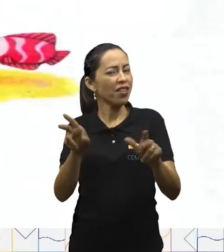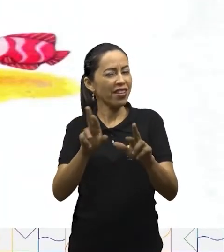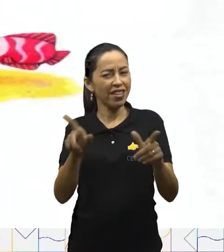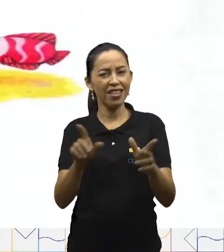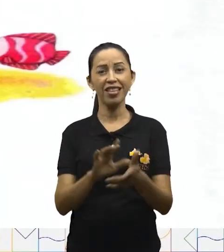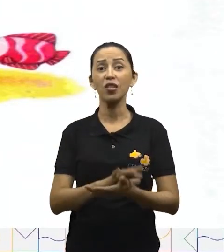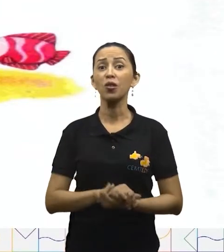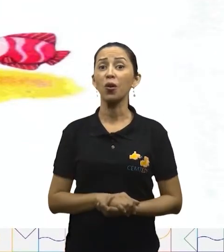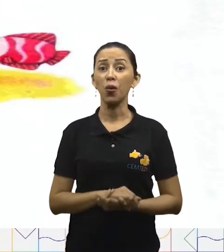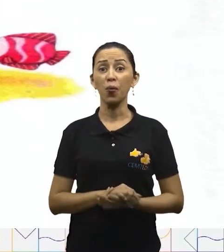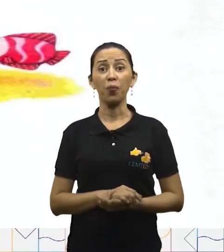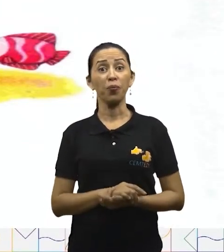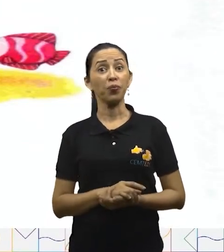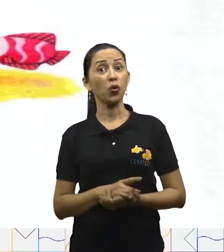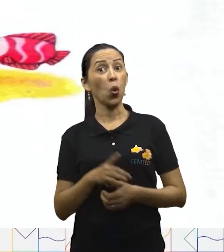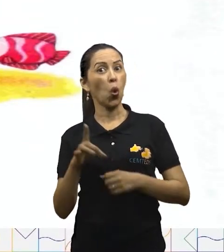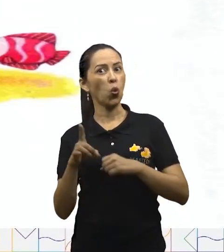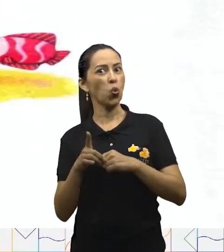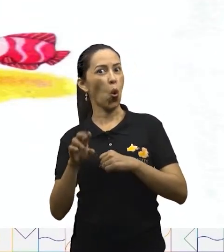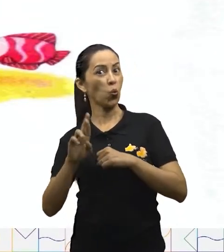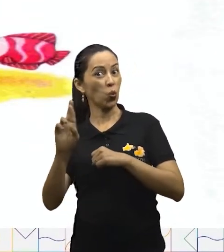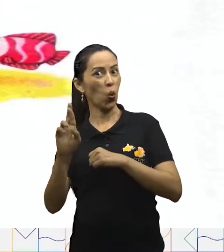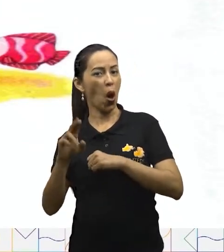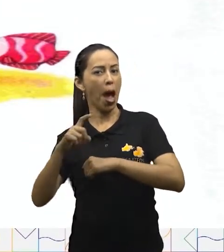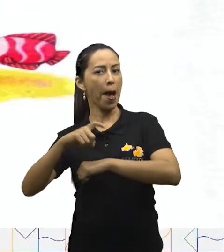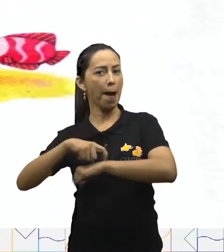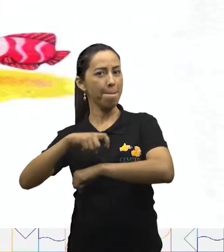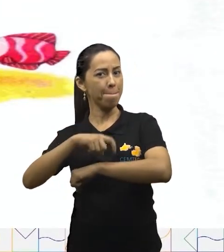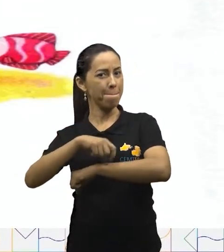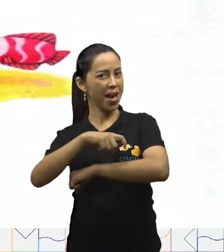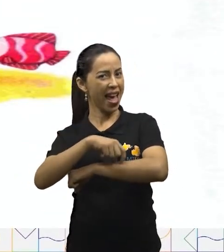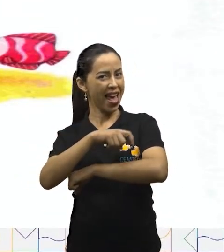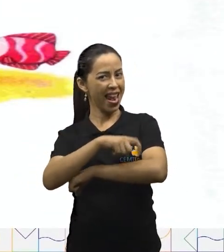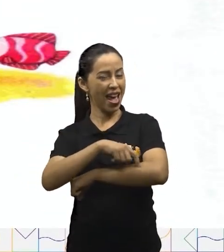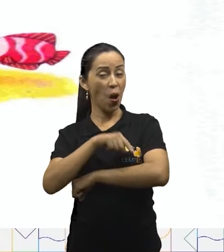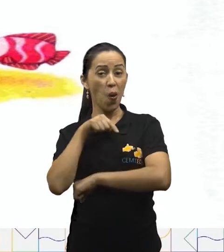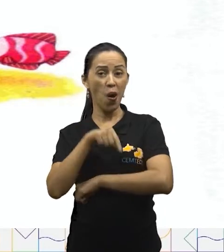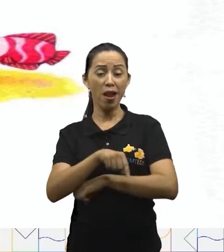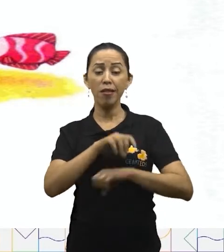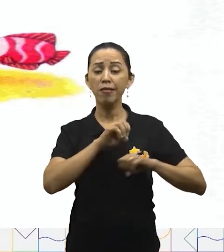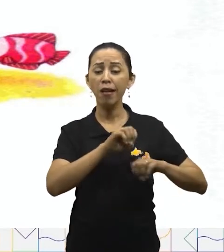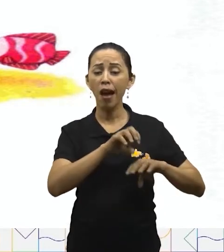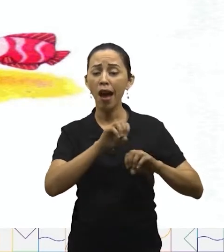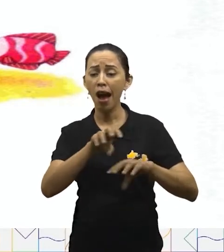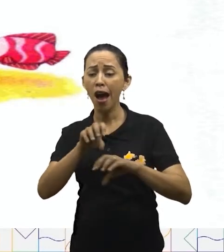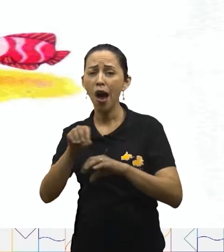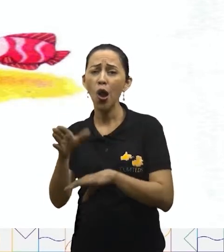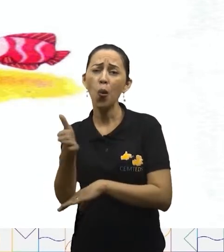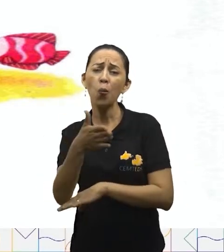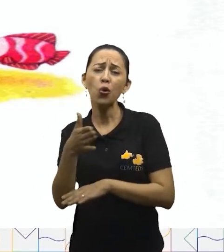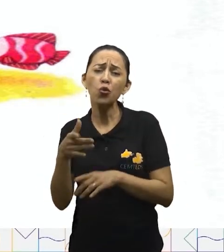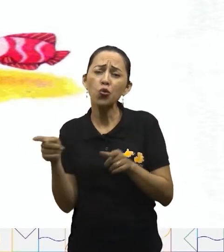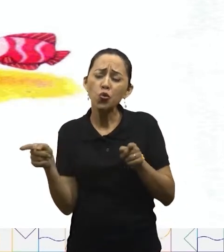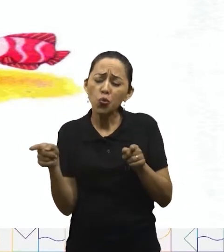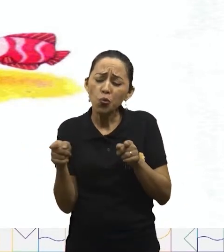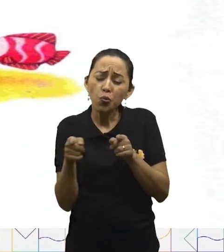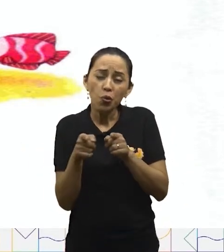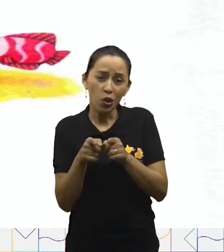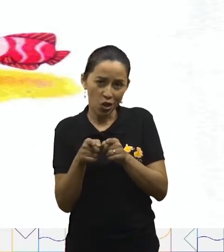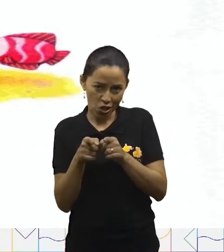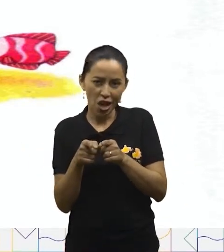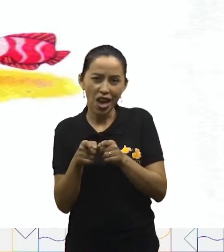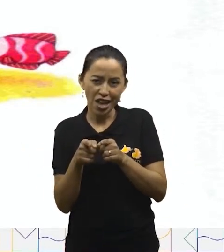O doutor Camarão, por exemplo, dá aulas aos peixinhos menores. Um peixe